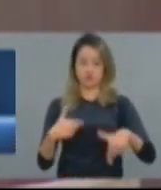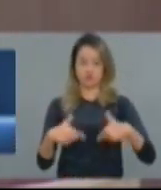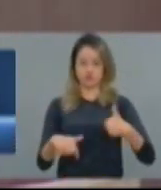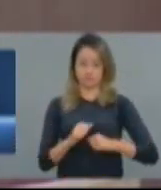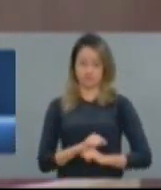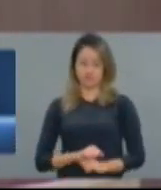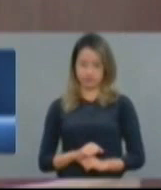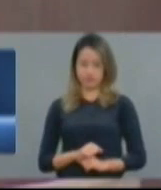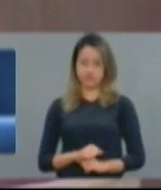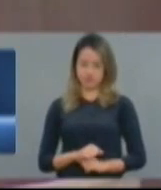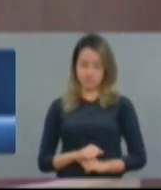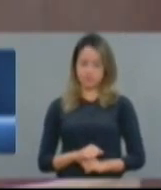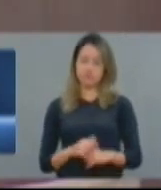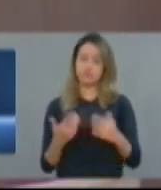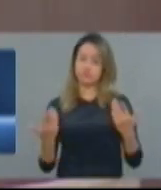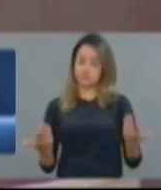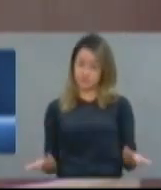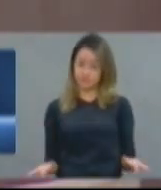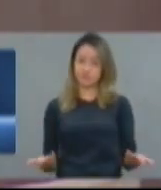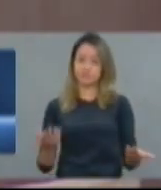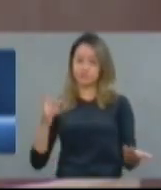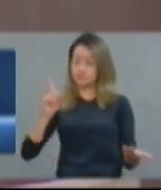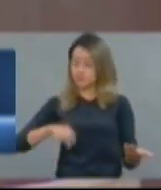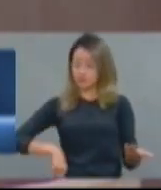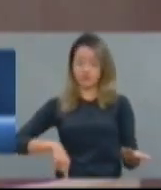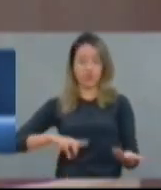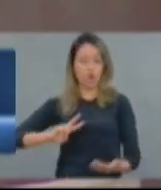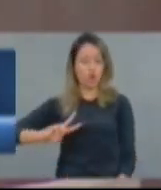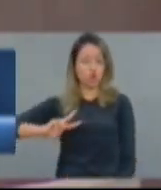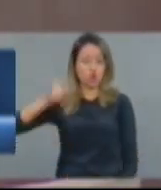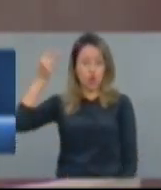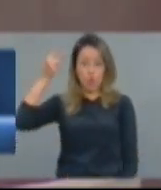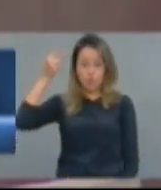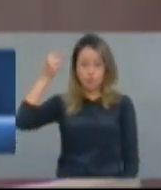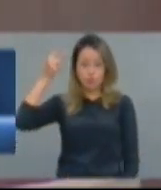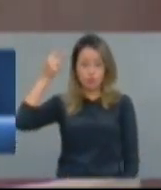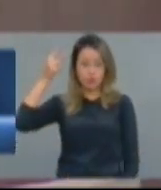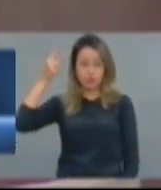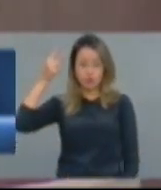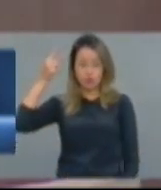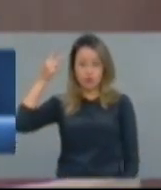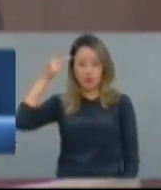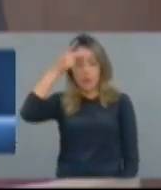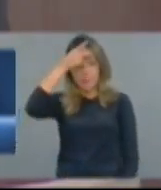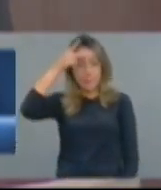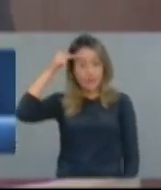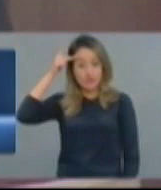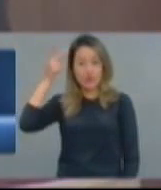Portanto, isso é mais do que o dobro de pessoas beneficiadas no Bolsa Família.